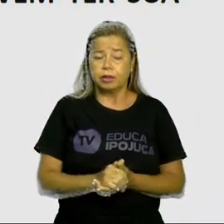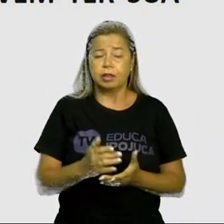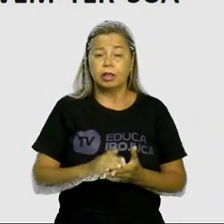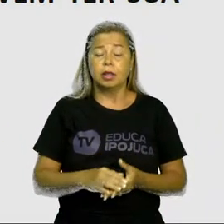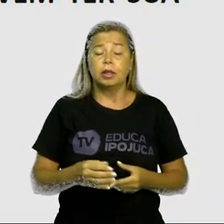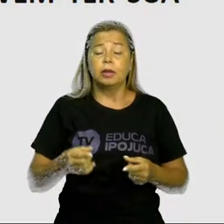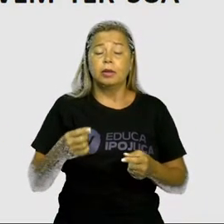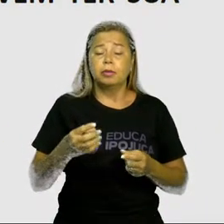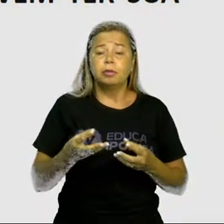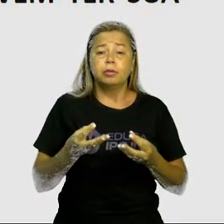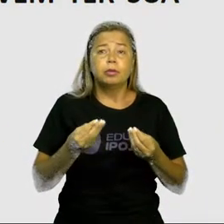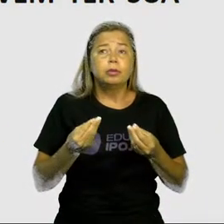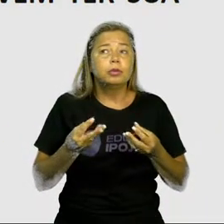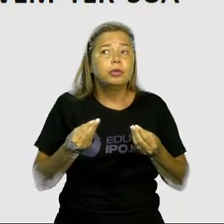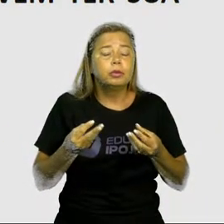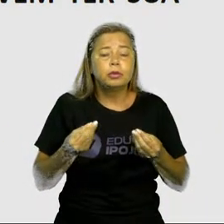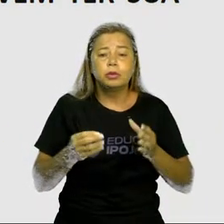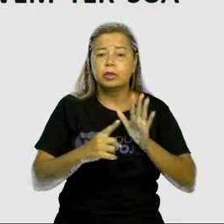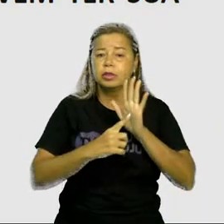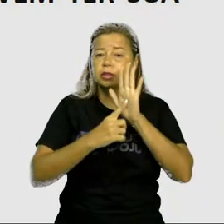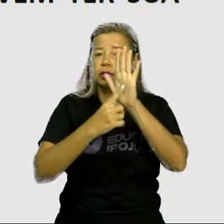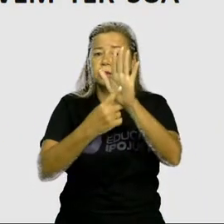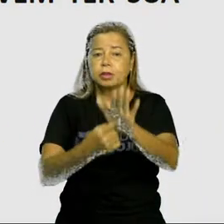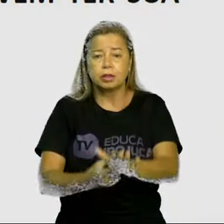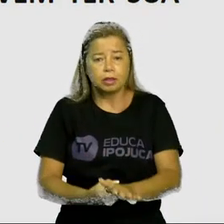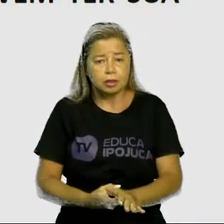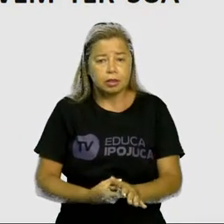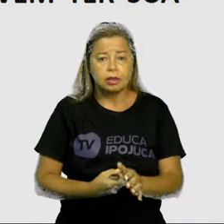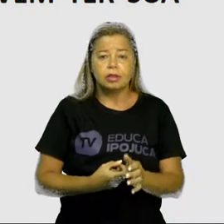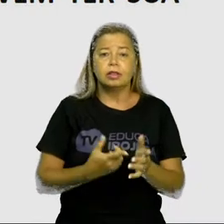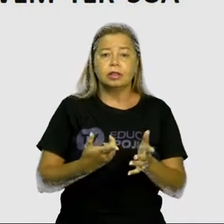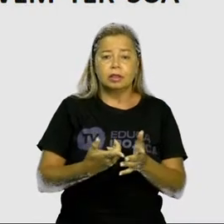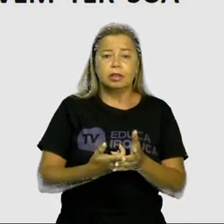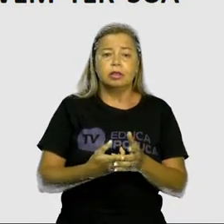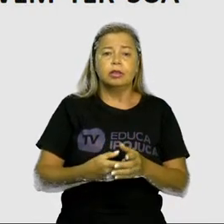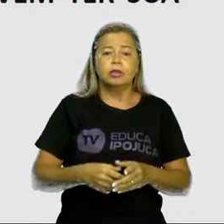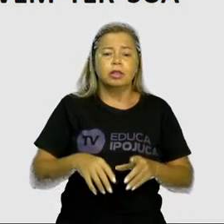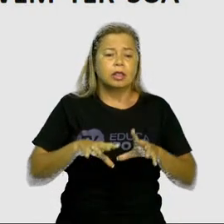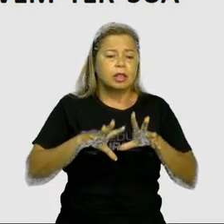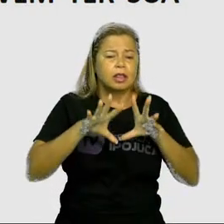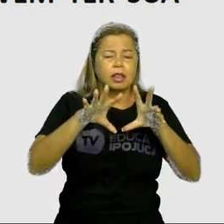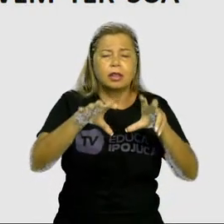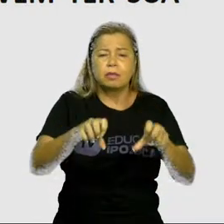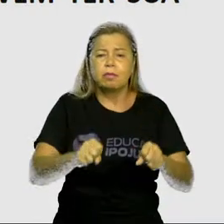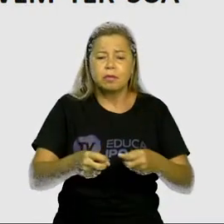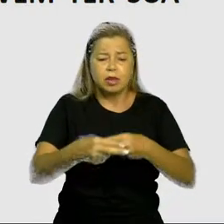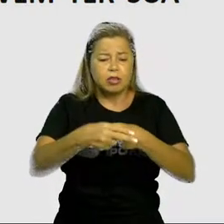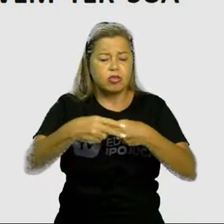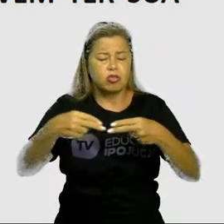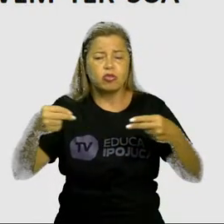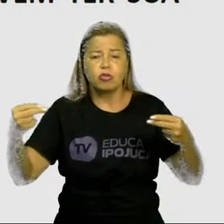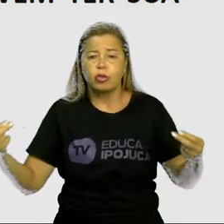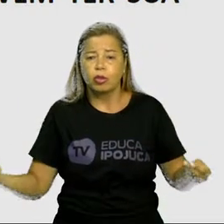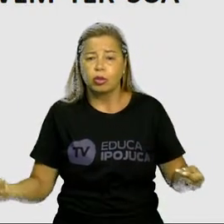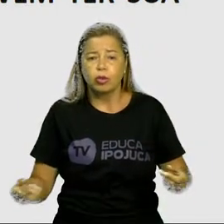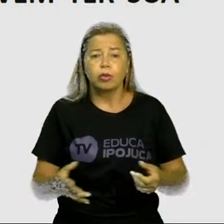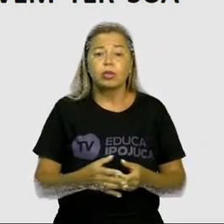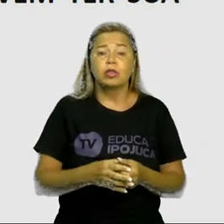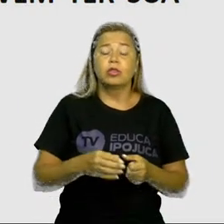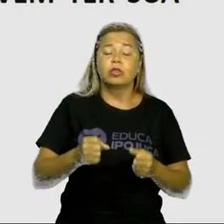vegetais e animais em risco de extinção. São fontes de pesquisas científicas.